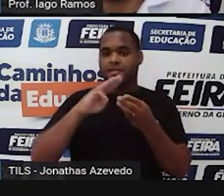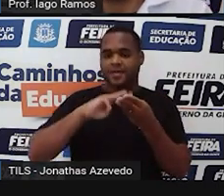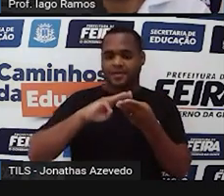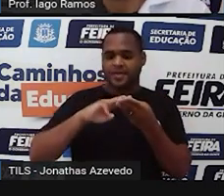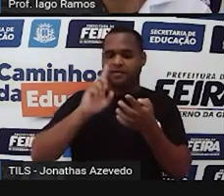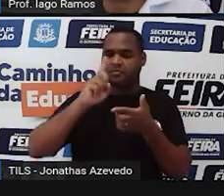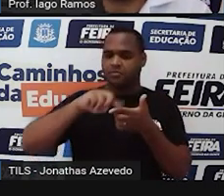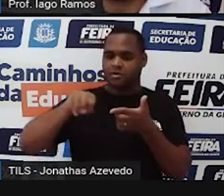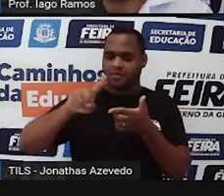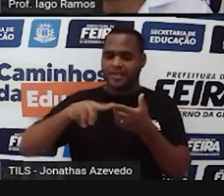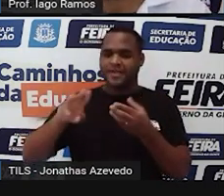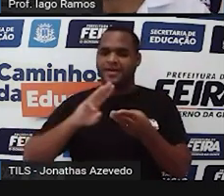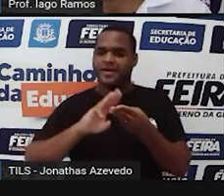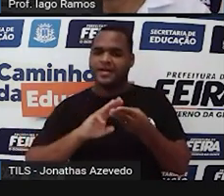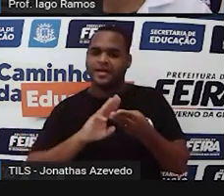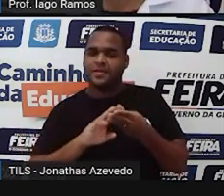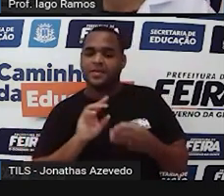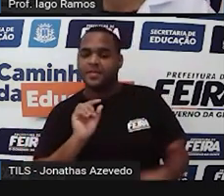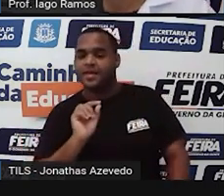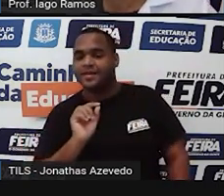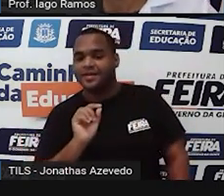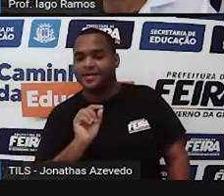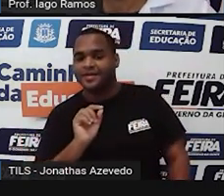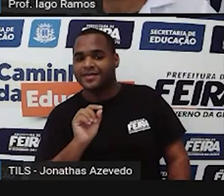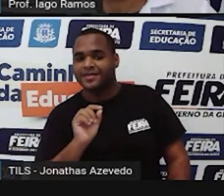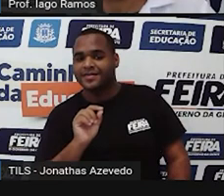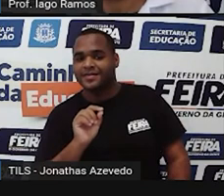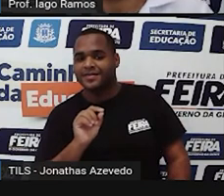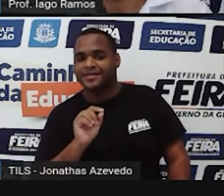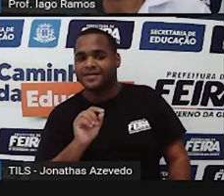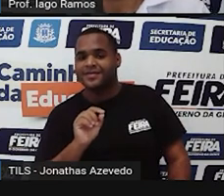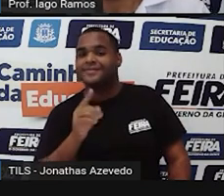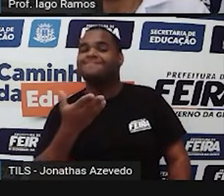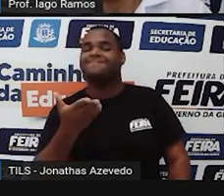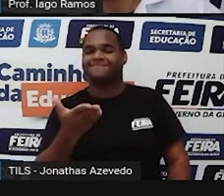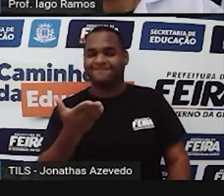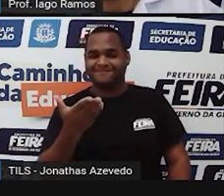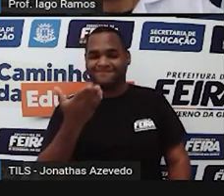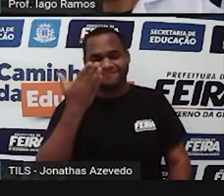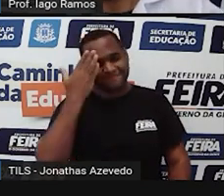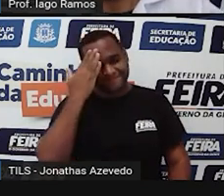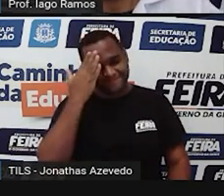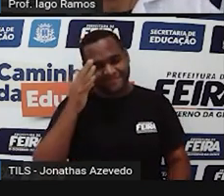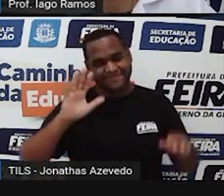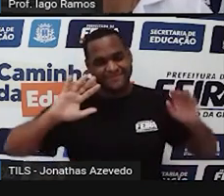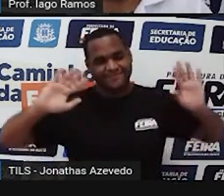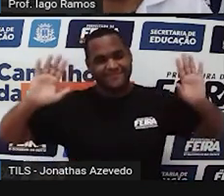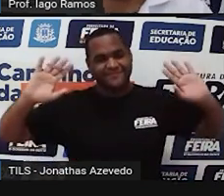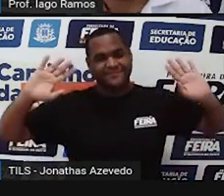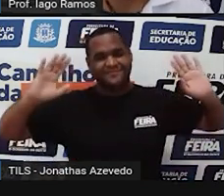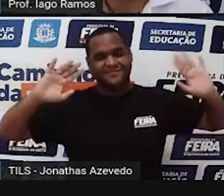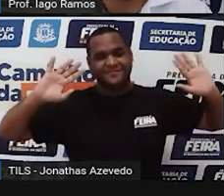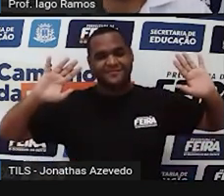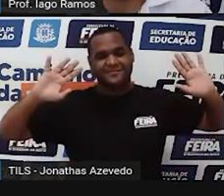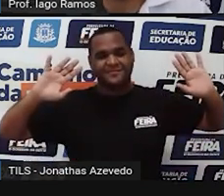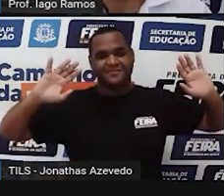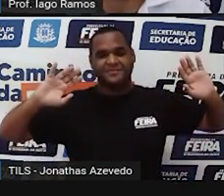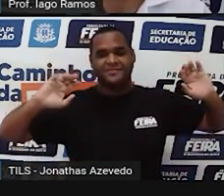problema, matemática é, é isso aí, bye bye, até mais.